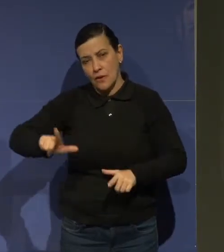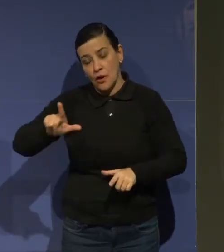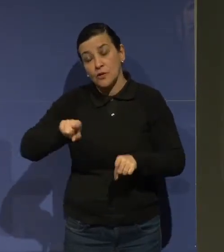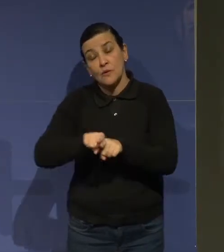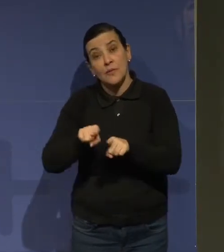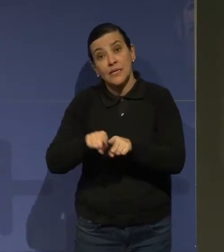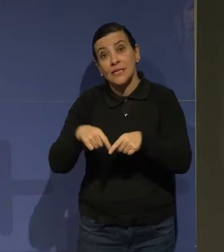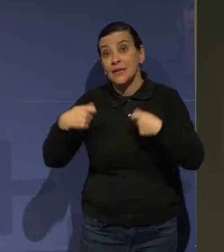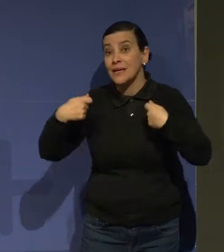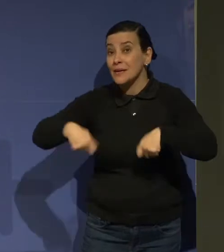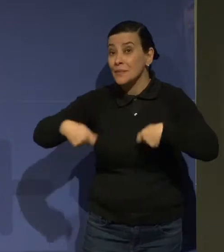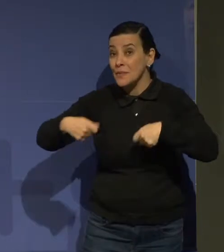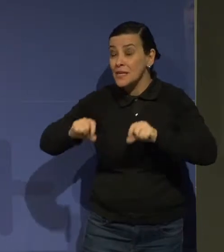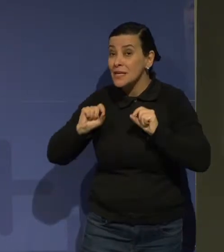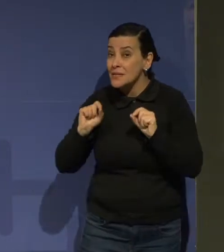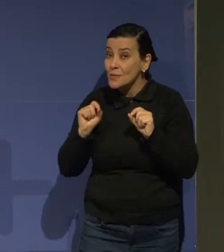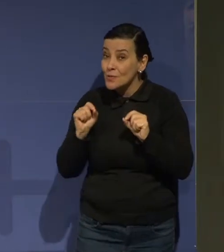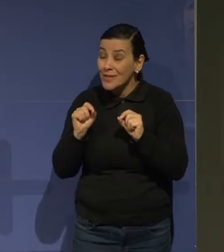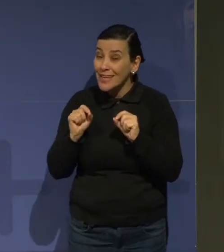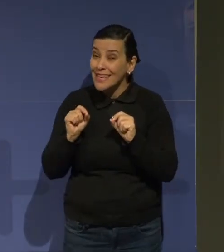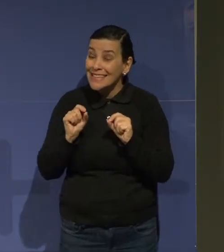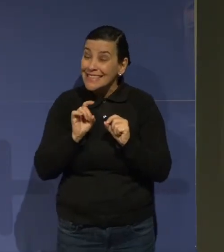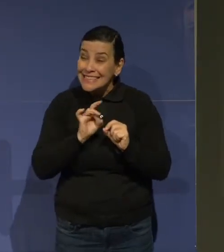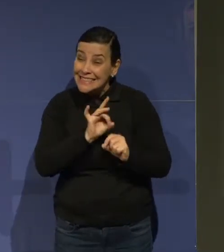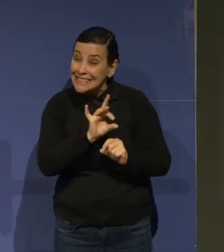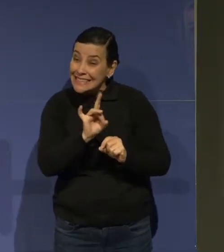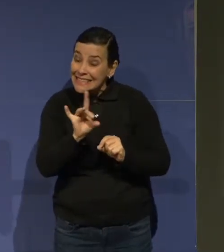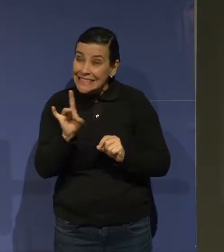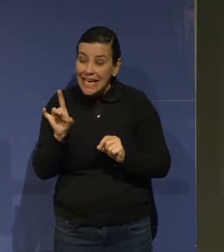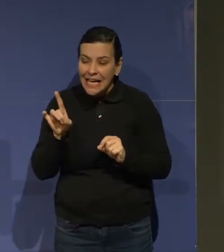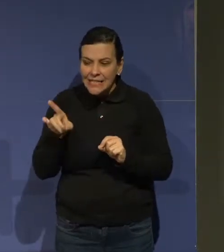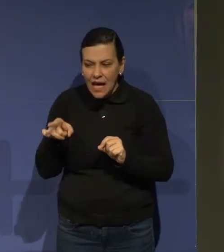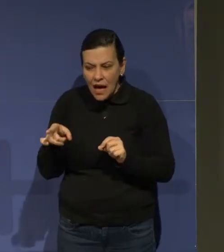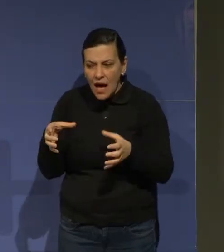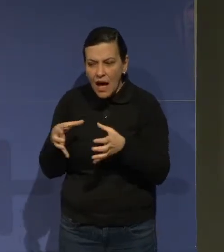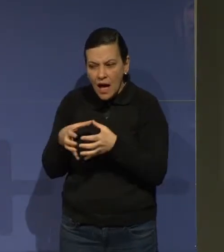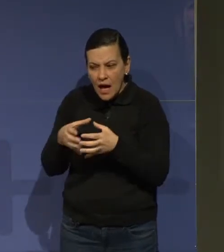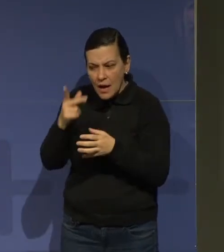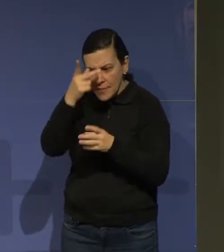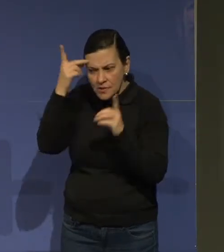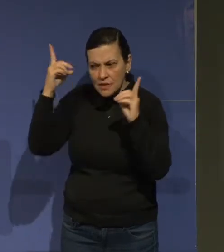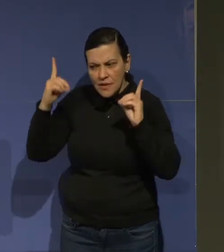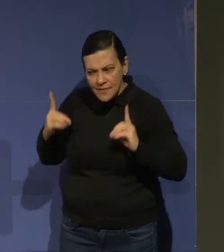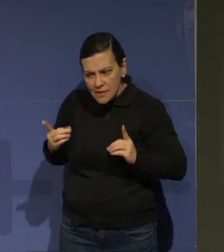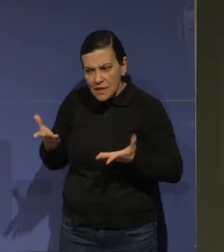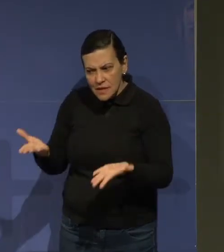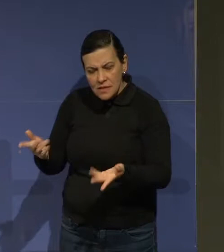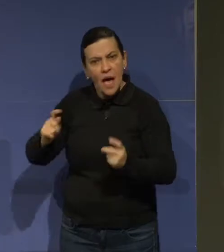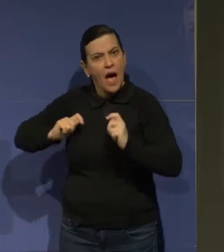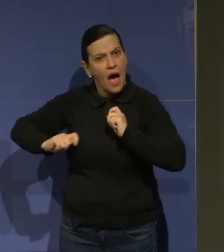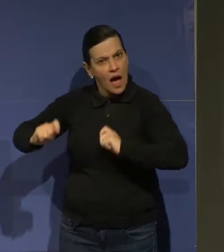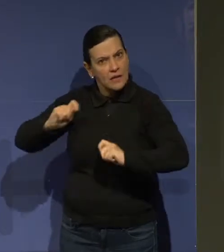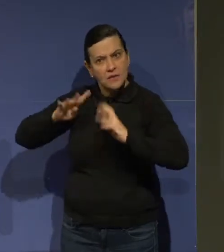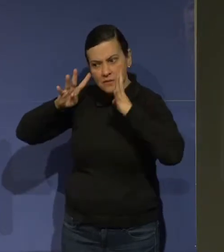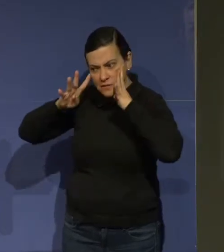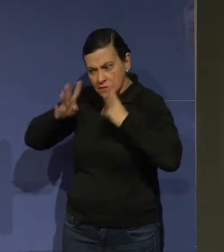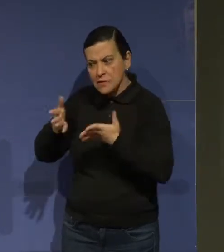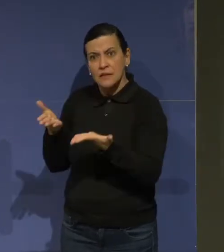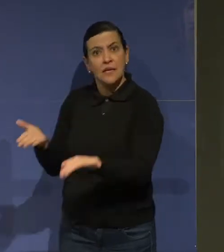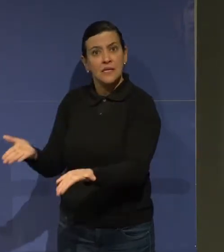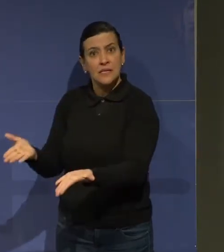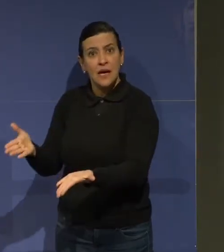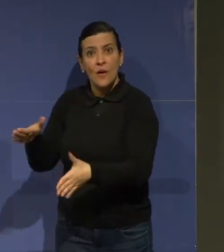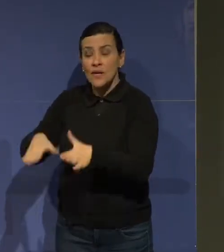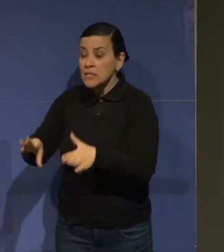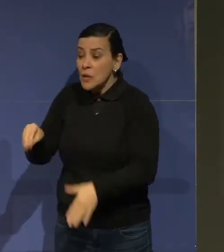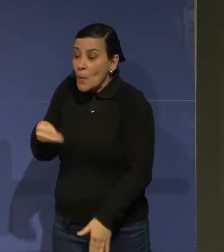especificamente para os artistas com deficiência, que são uma realidade e acabam não tendo